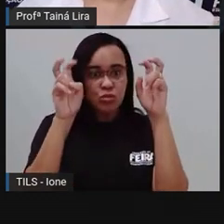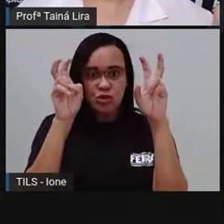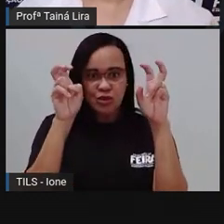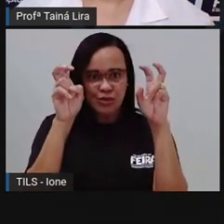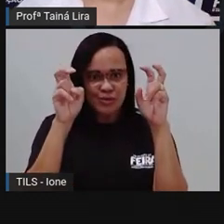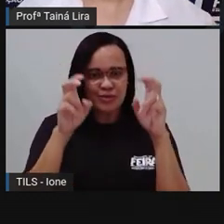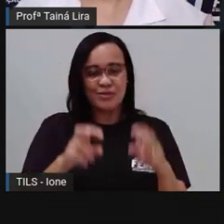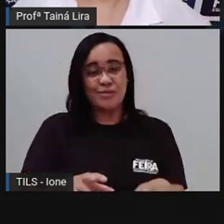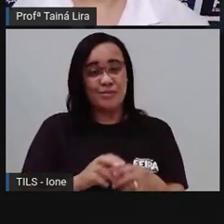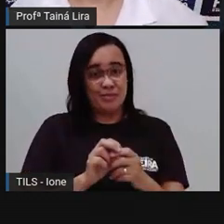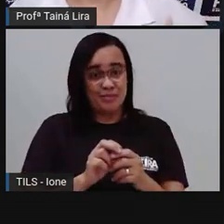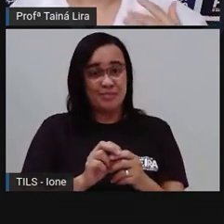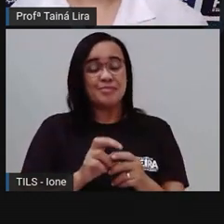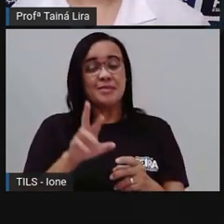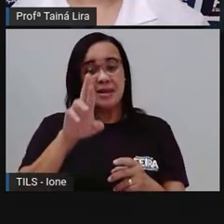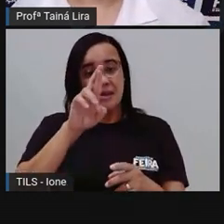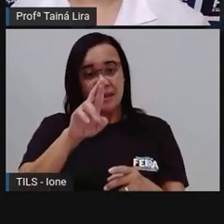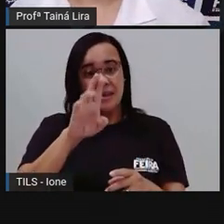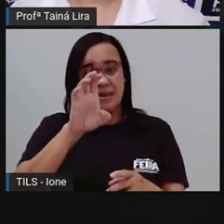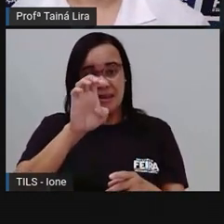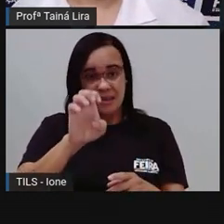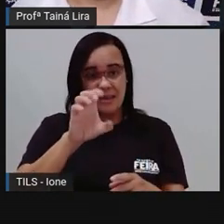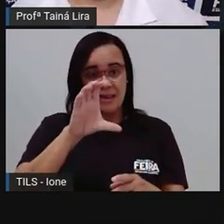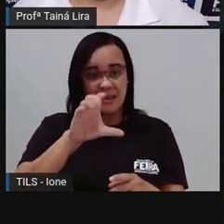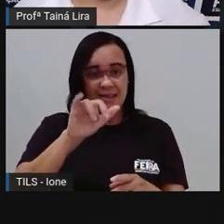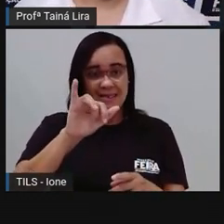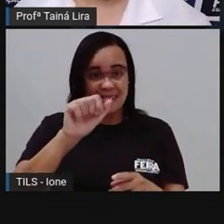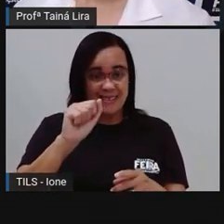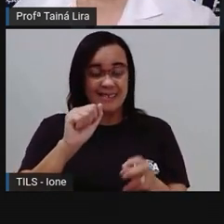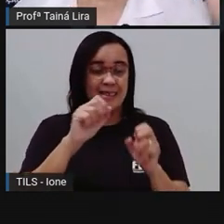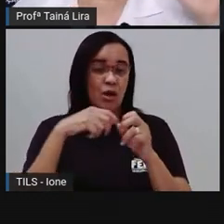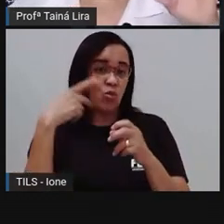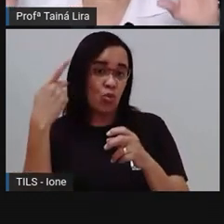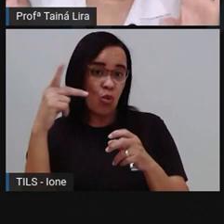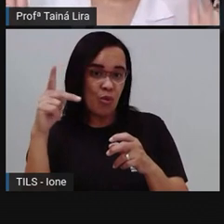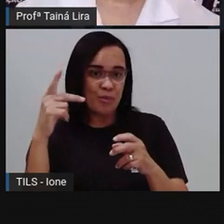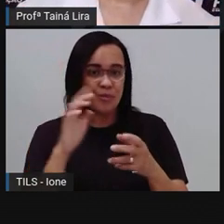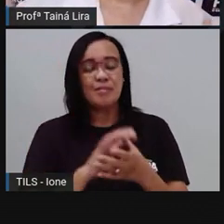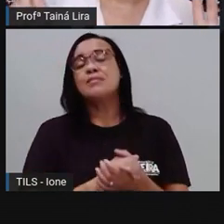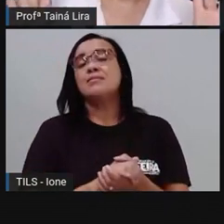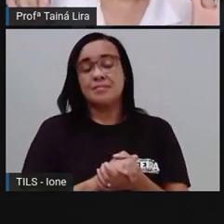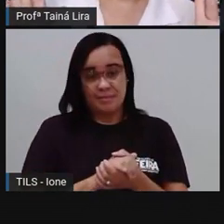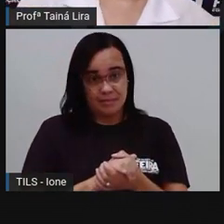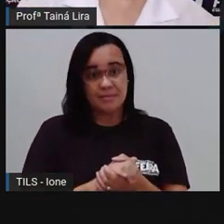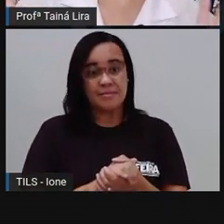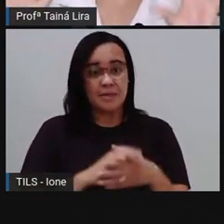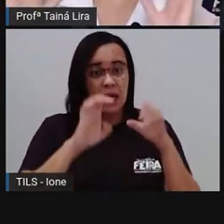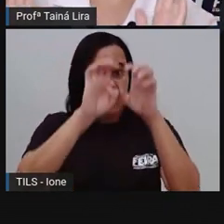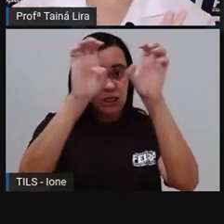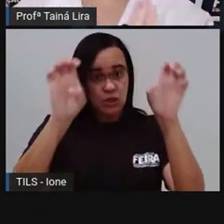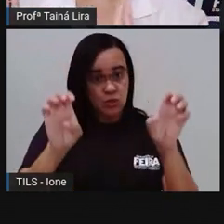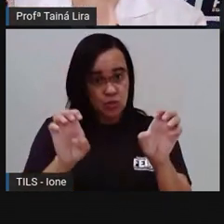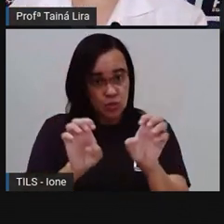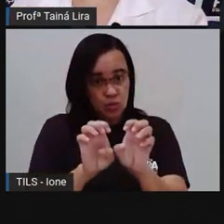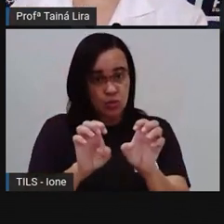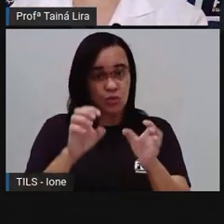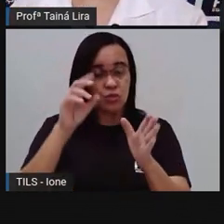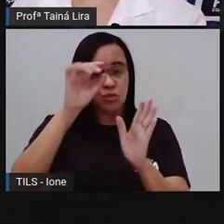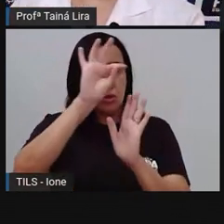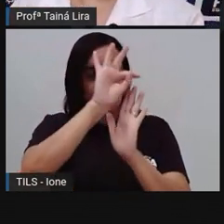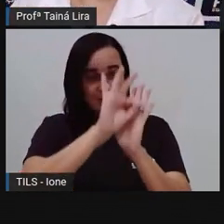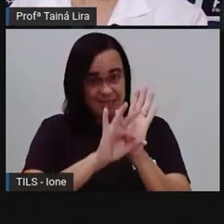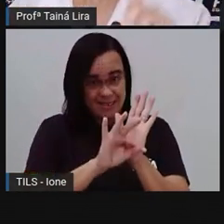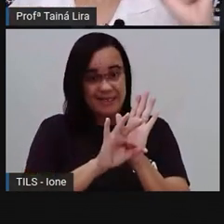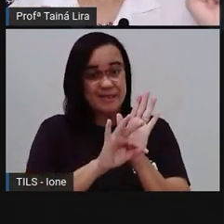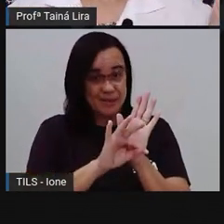é essa, é um suco de maracujá e acerola, então é o nosso título. Então, faz parte da estrutura aí do texto receita,